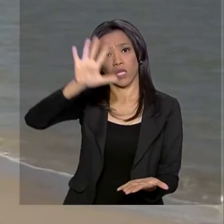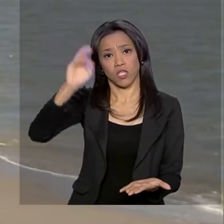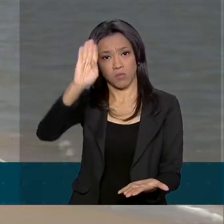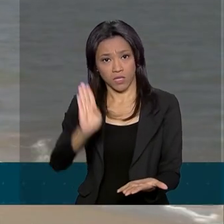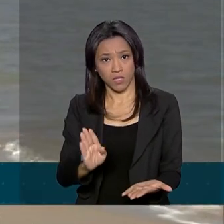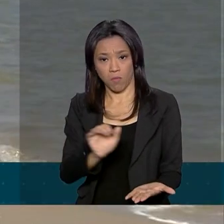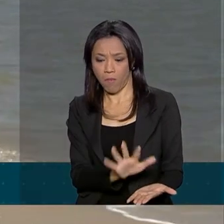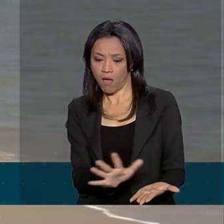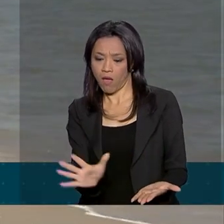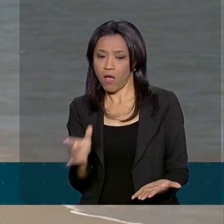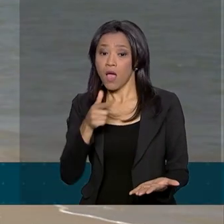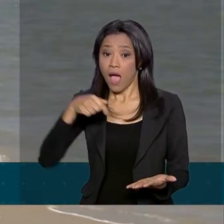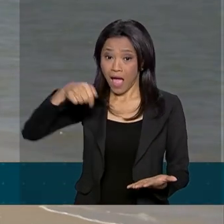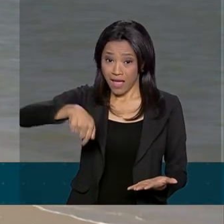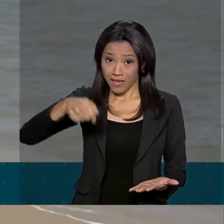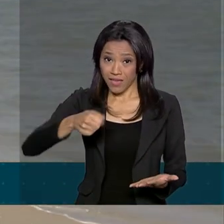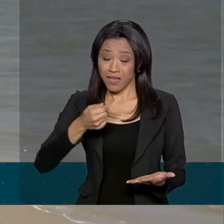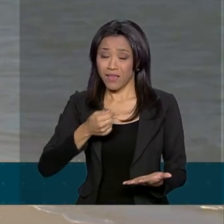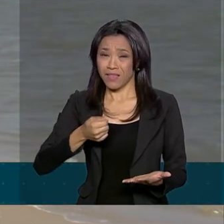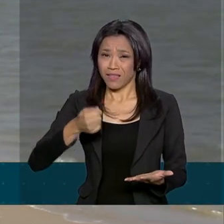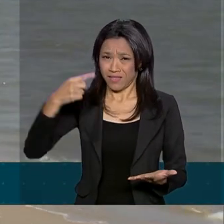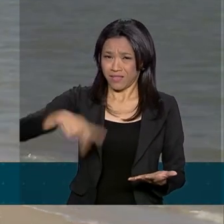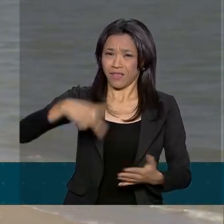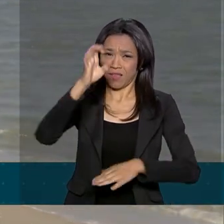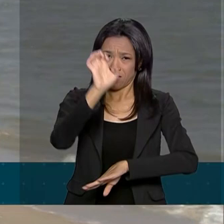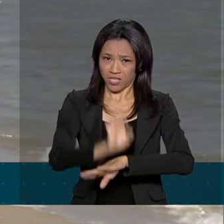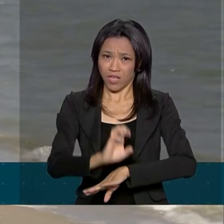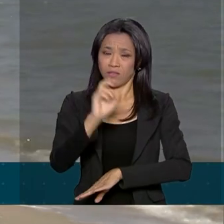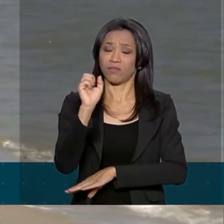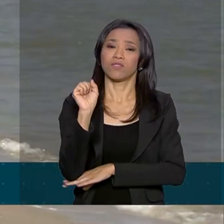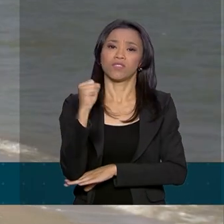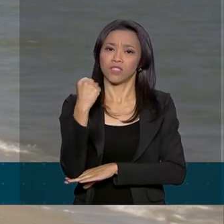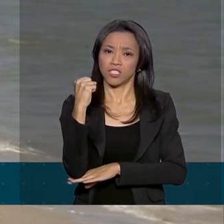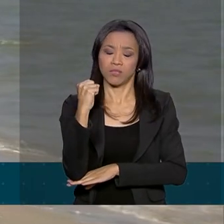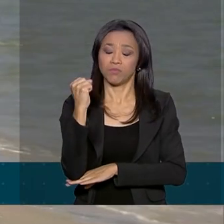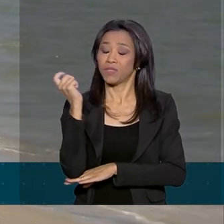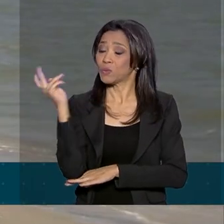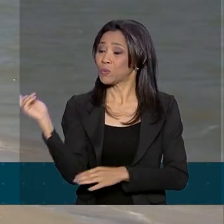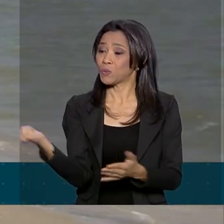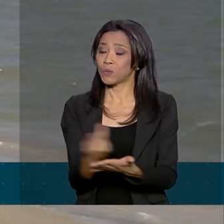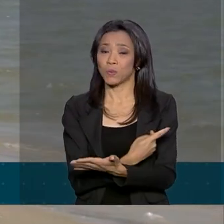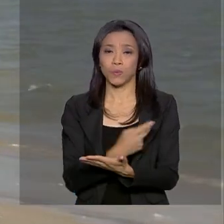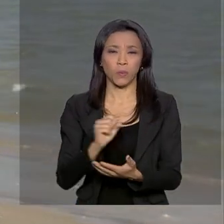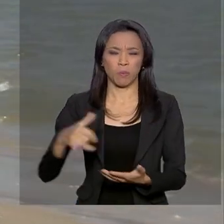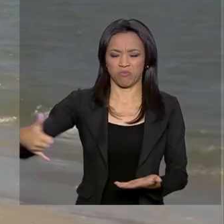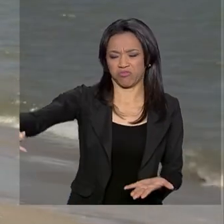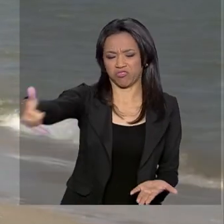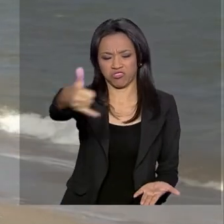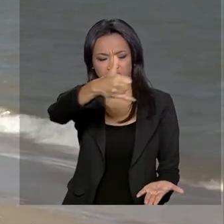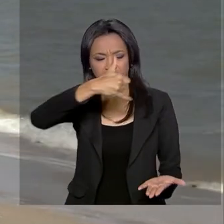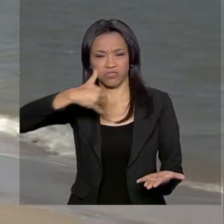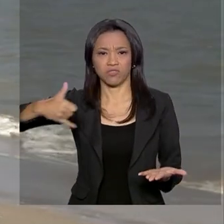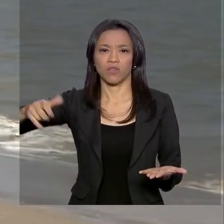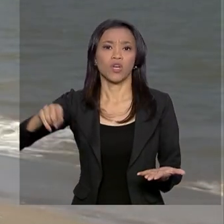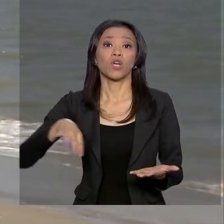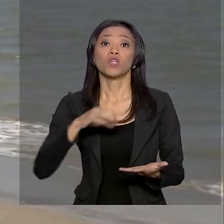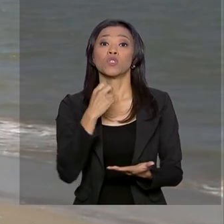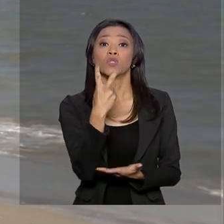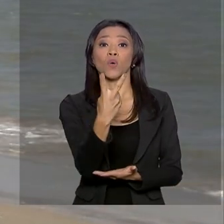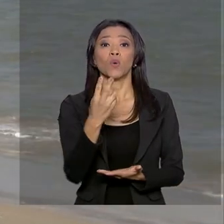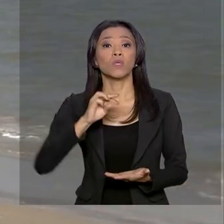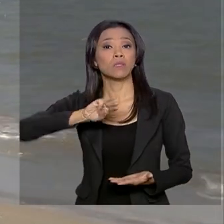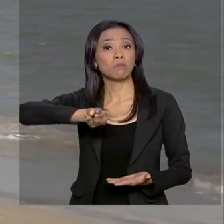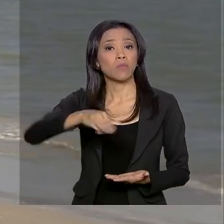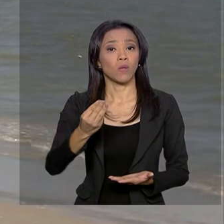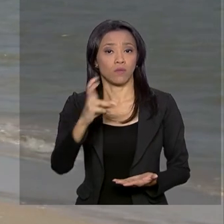todas as praias foram contaminadas com óleo o que levou o estado a decretar situação de emergência. Dois milhões e meio de reais